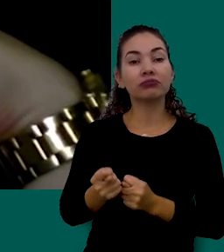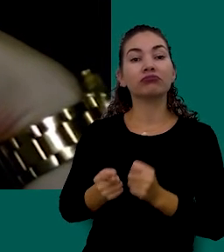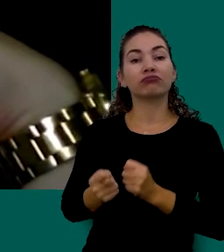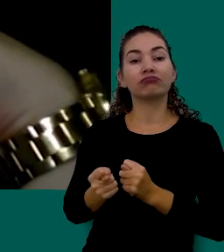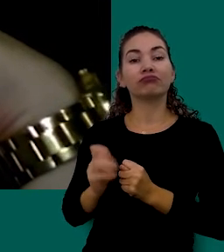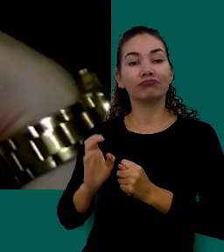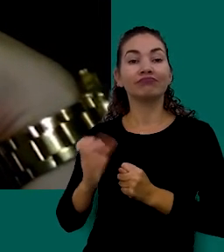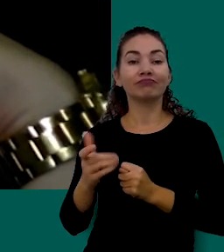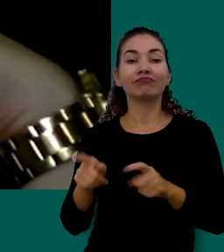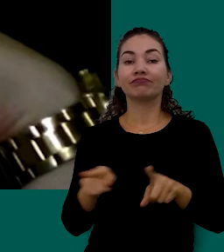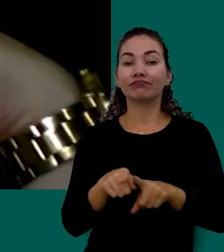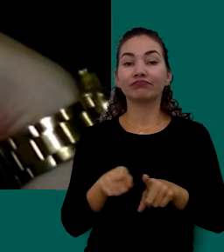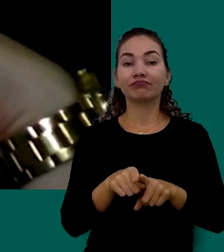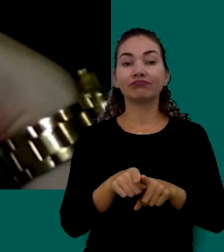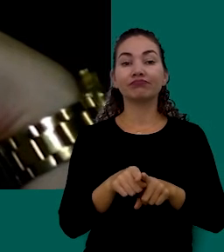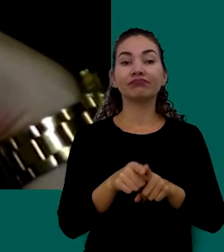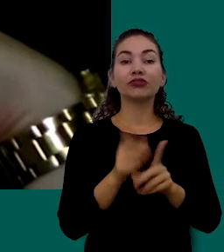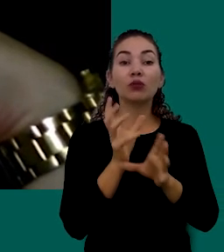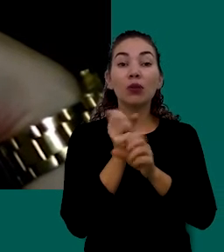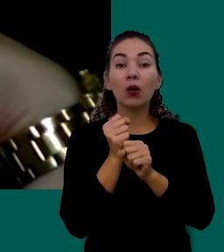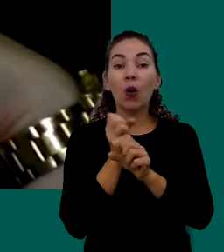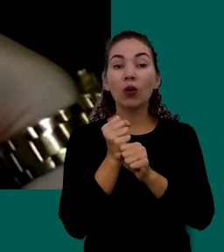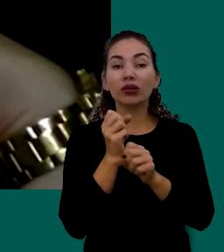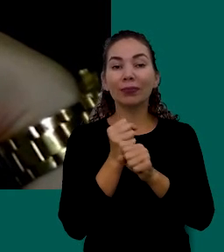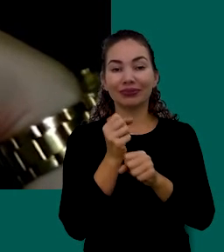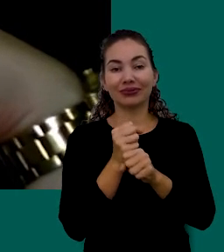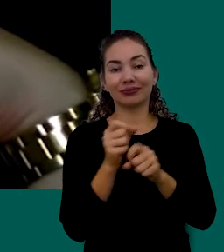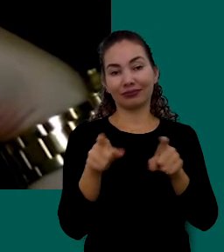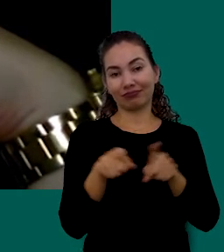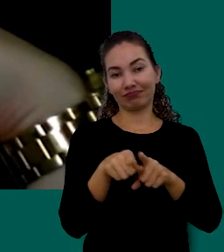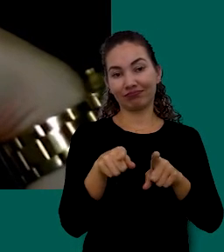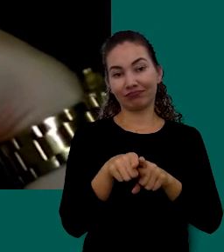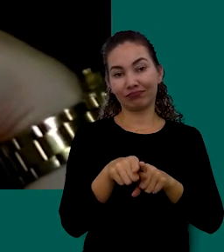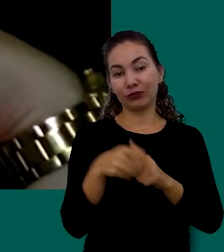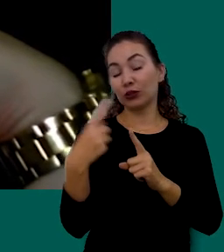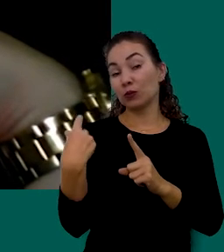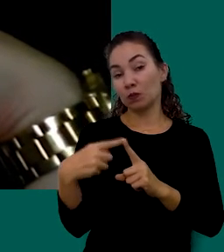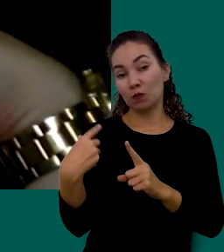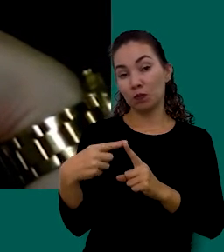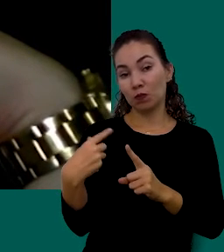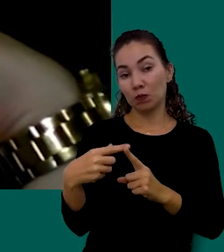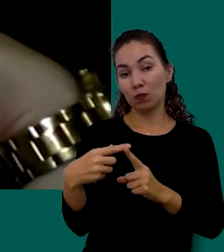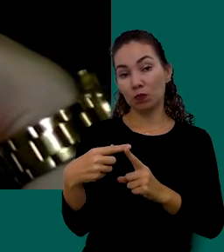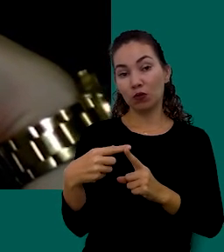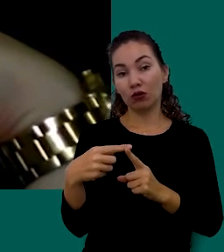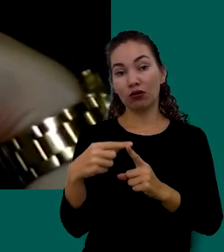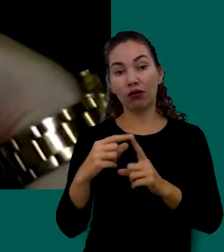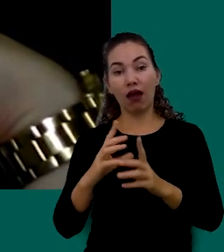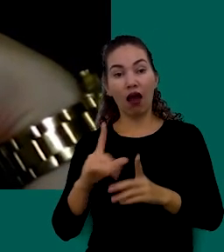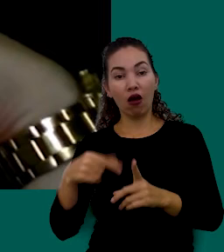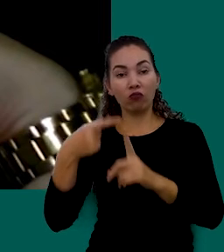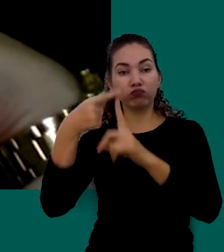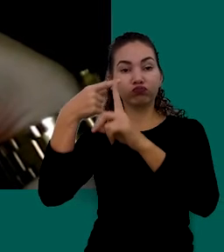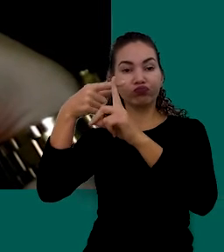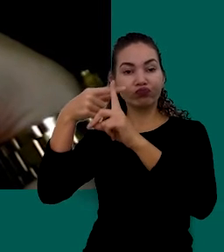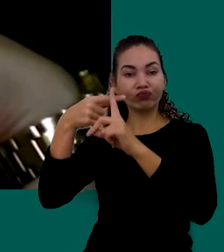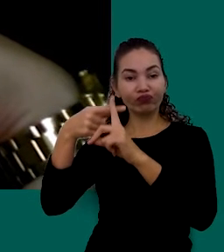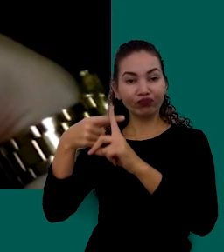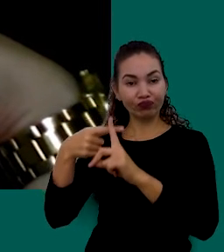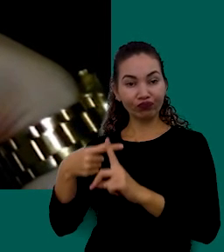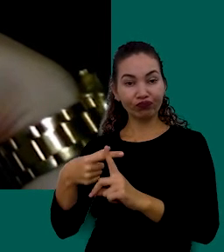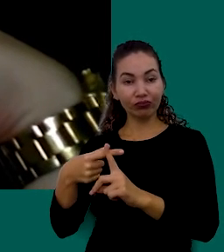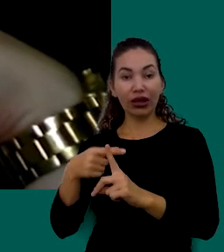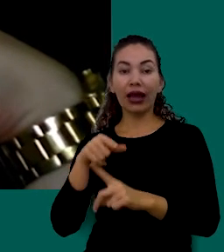Claro Contabilizar Eles Também Pois Num Montante Mensal Eles Podem